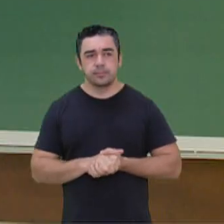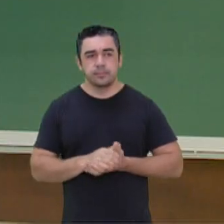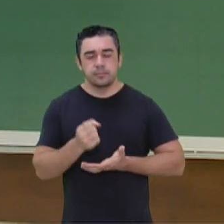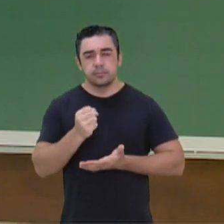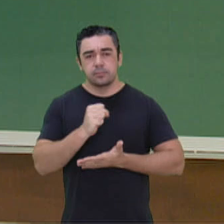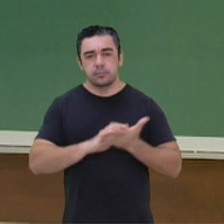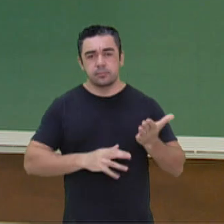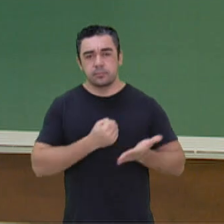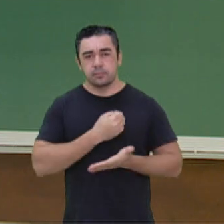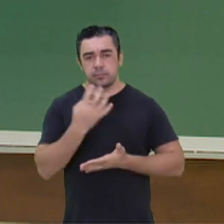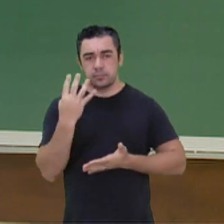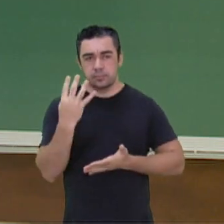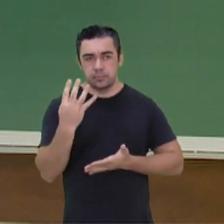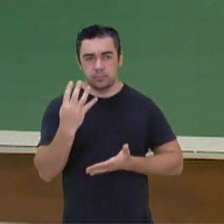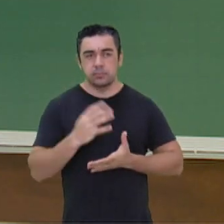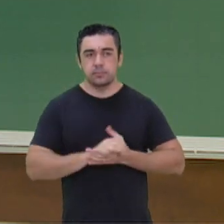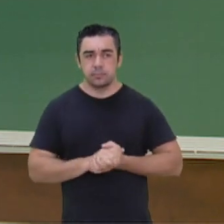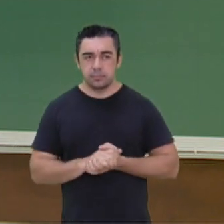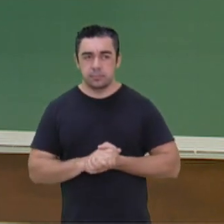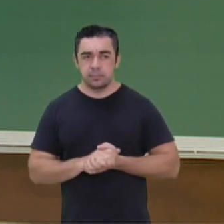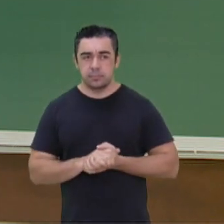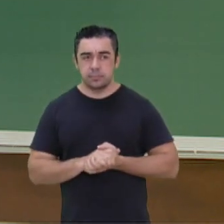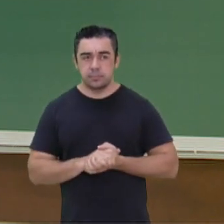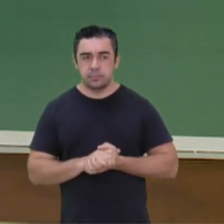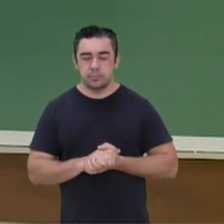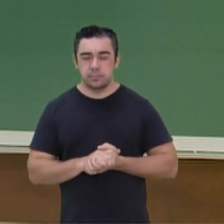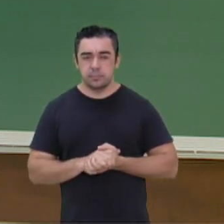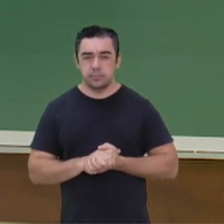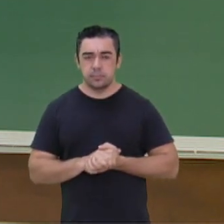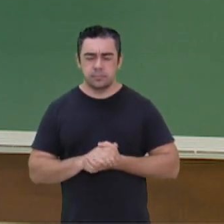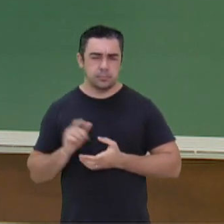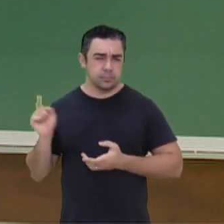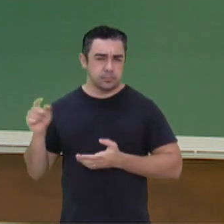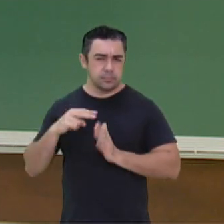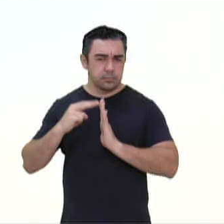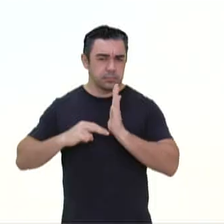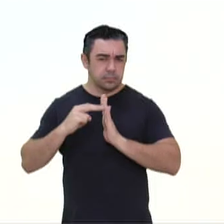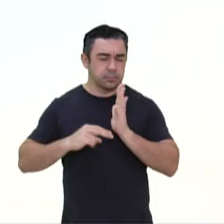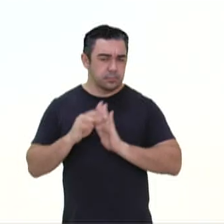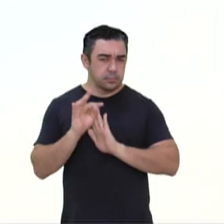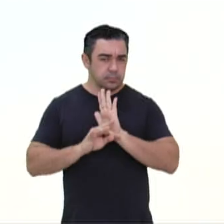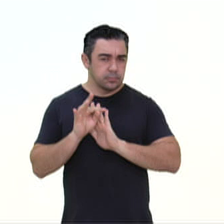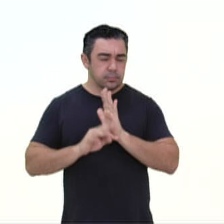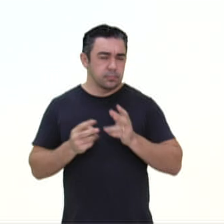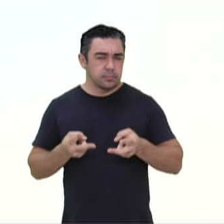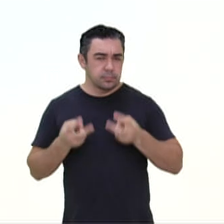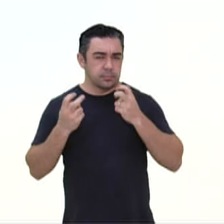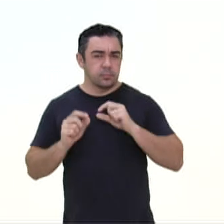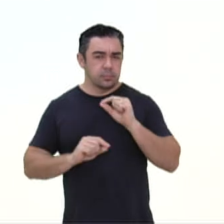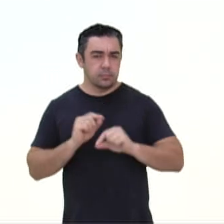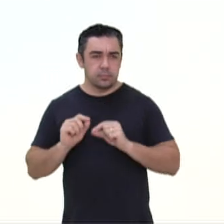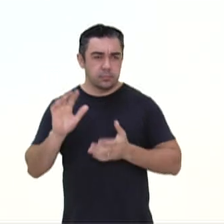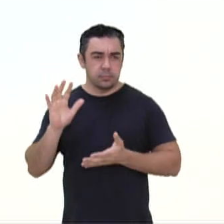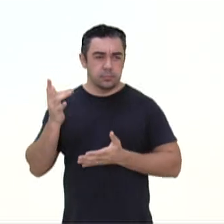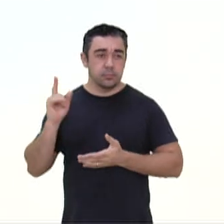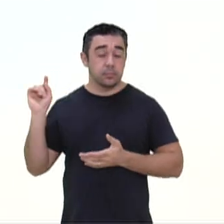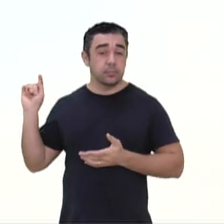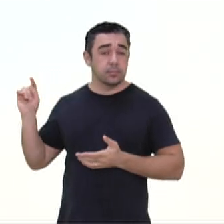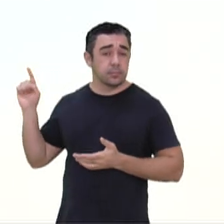Mais um pouquinho com a gente ali. Atividade 4. Pelo fragmento do texto, percebe-se que sua